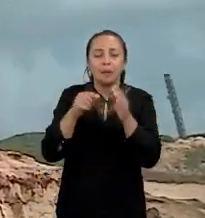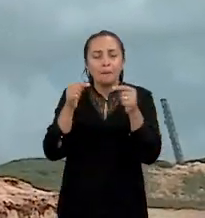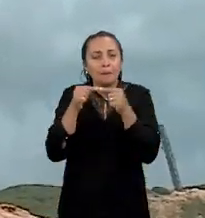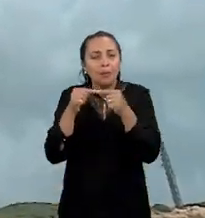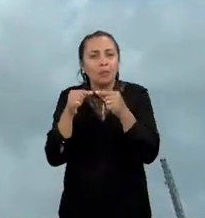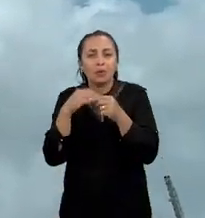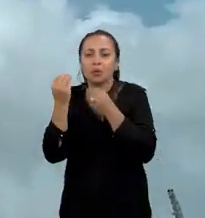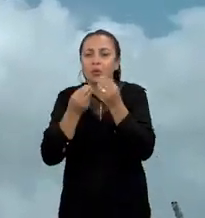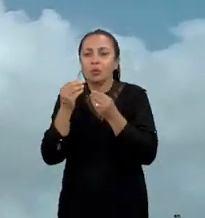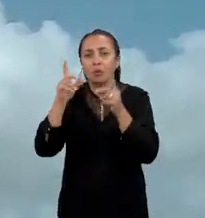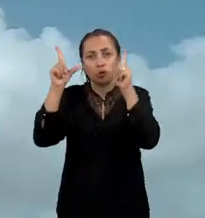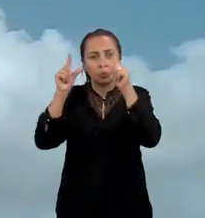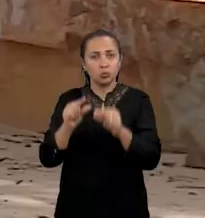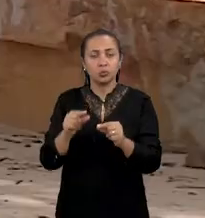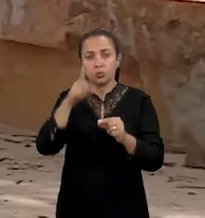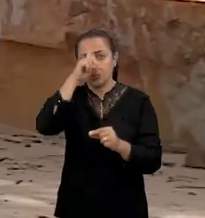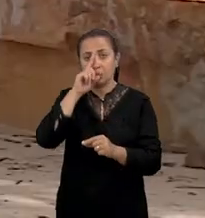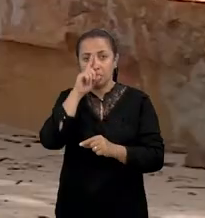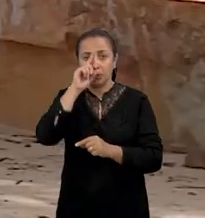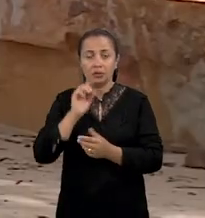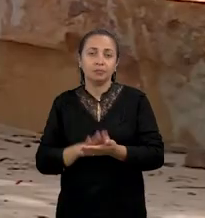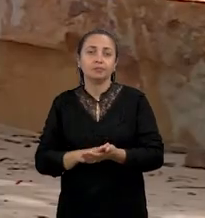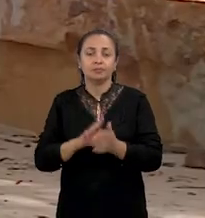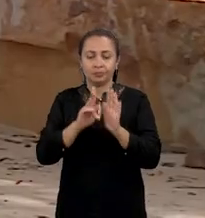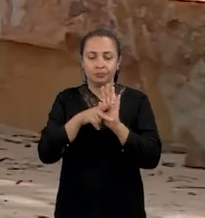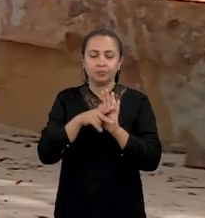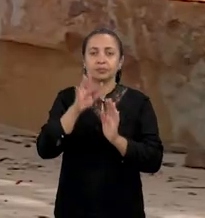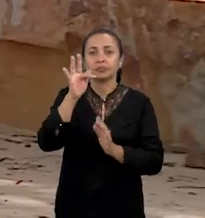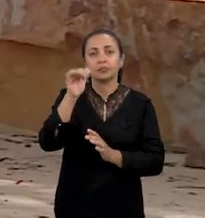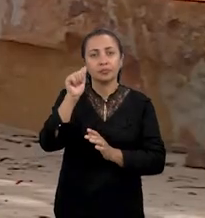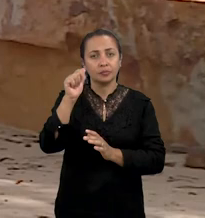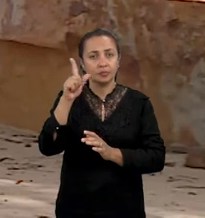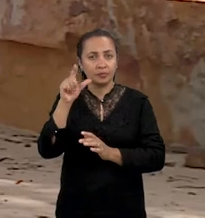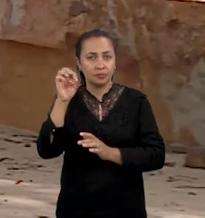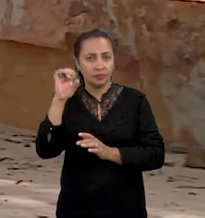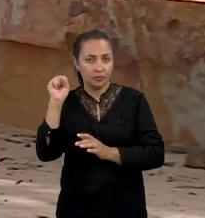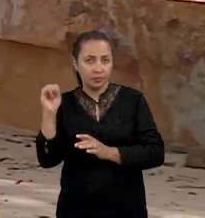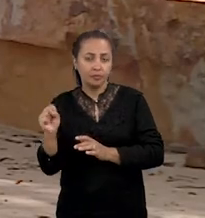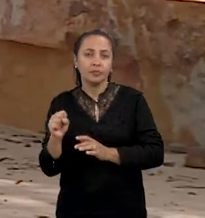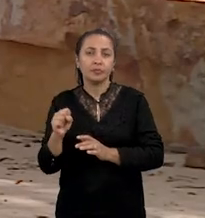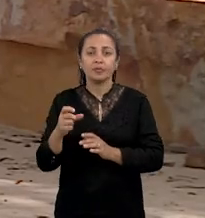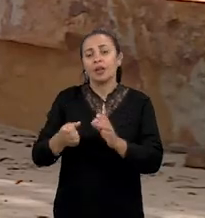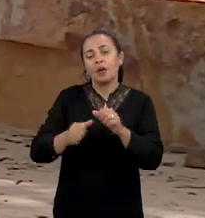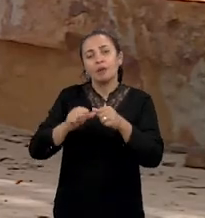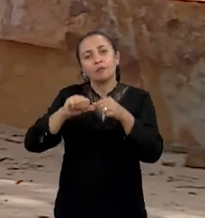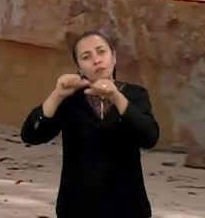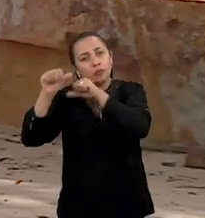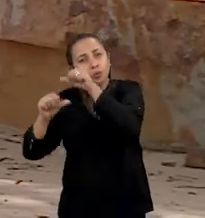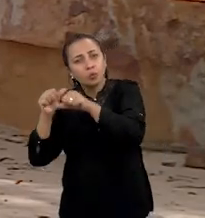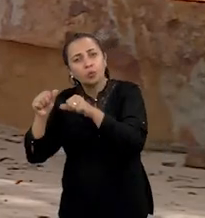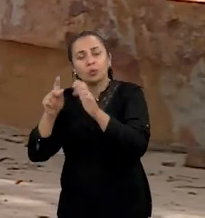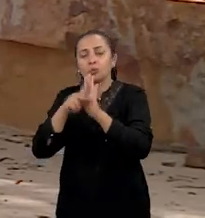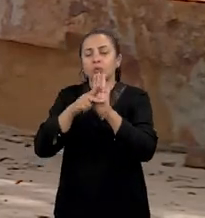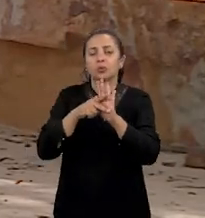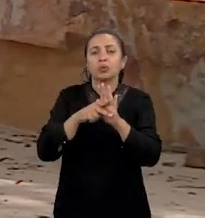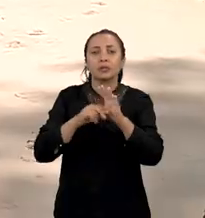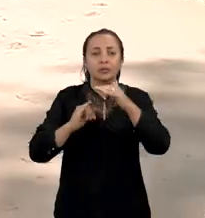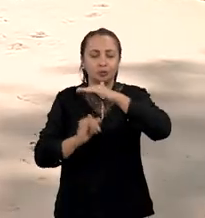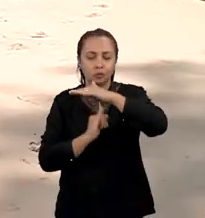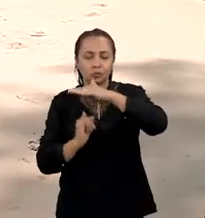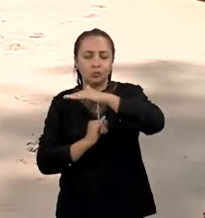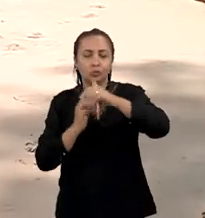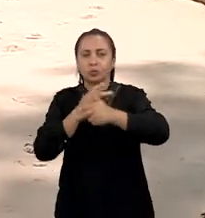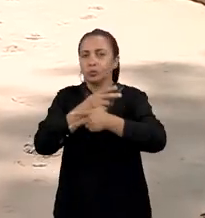pudessem diminuir esse risco. O projeto Falésias, ele se tornou um projeto multi-institucional.